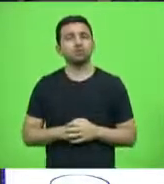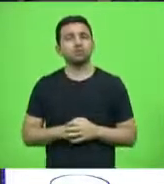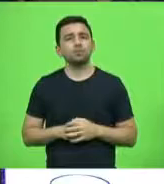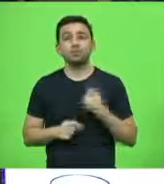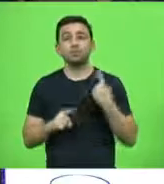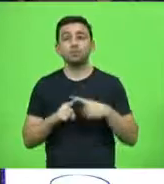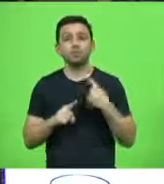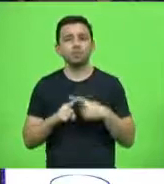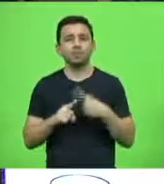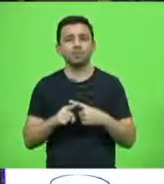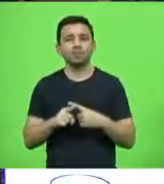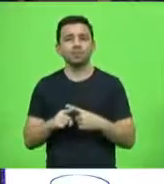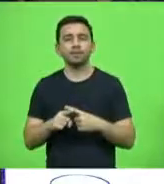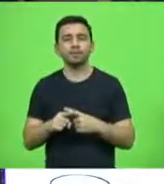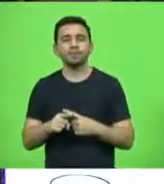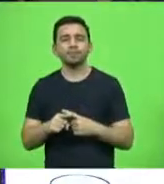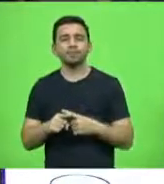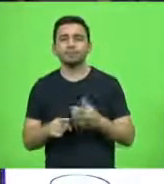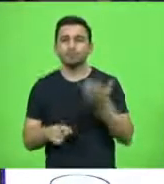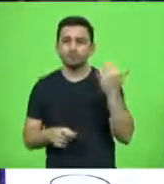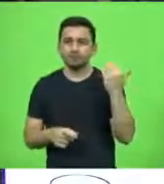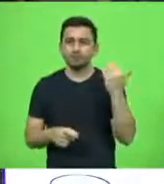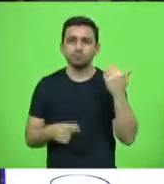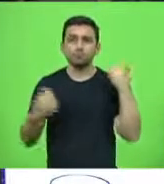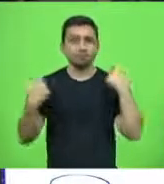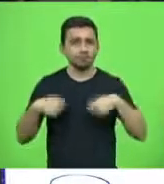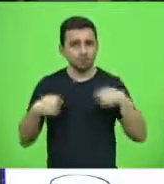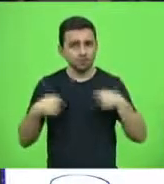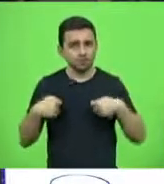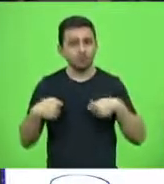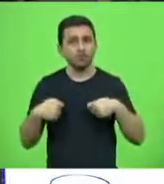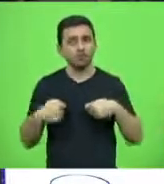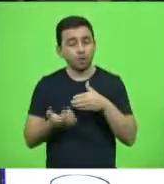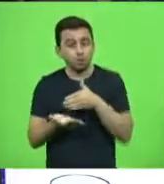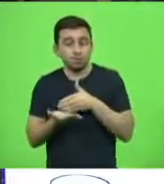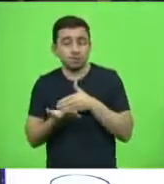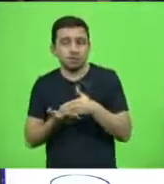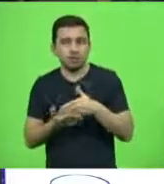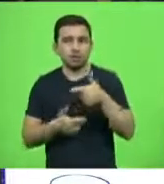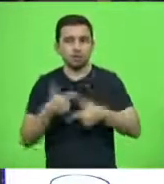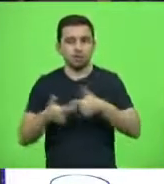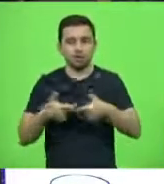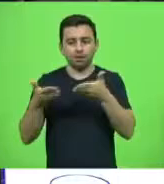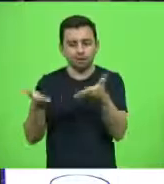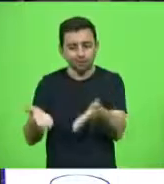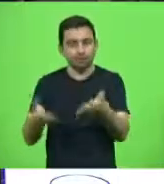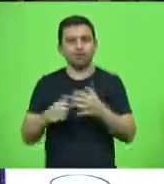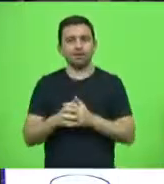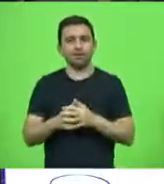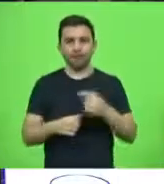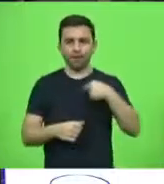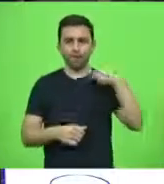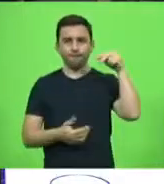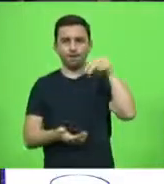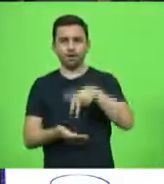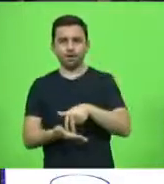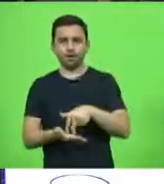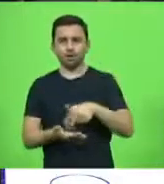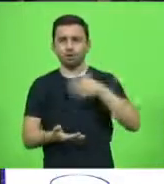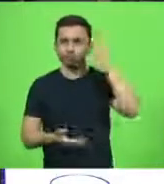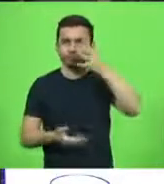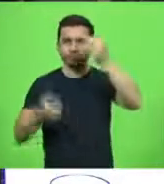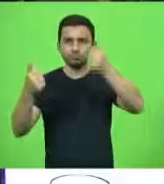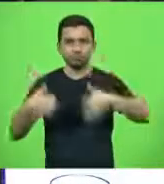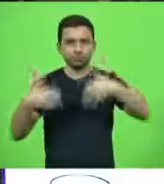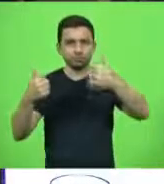Porque naquele momento, nós precisávamos ativá-lo. e quando eu vim aqui na tribuna e disse que o